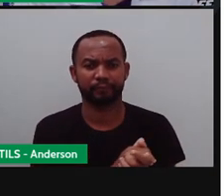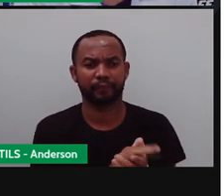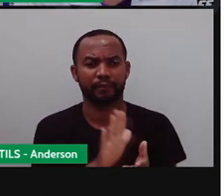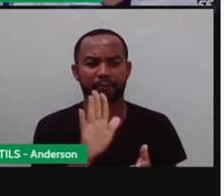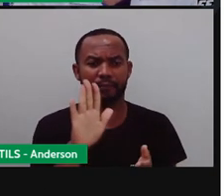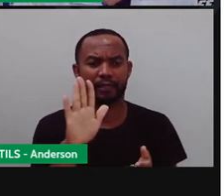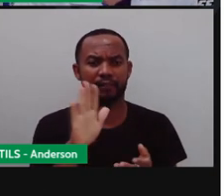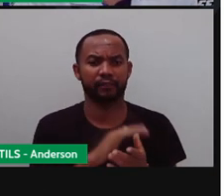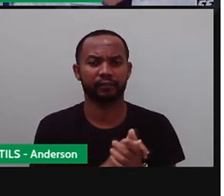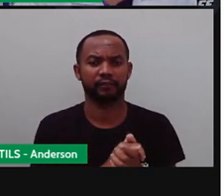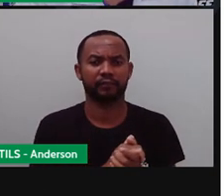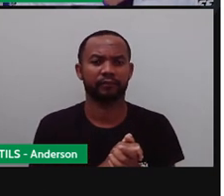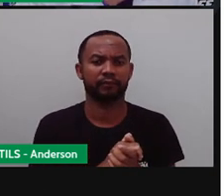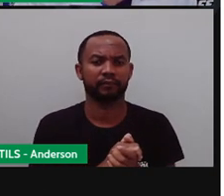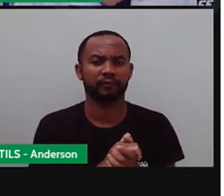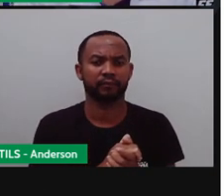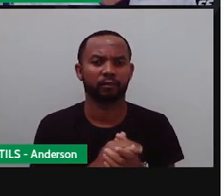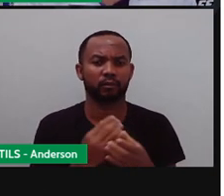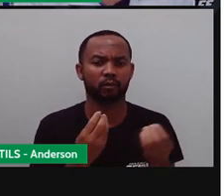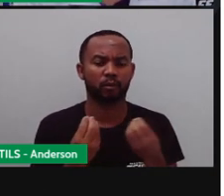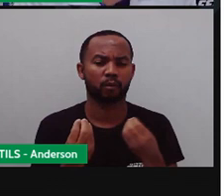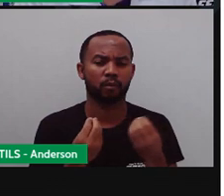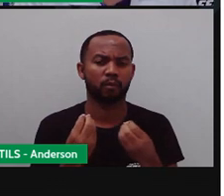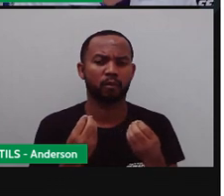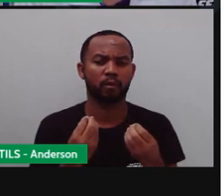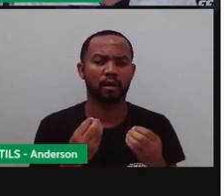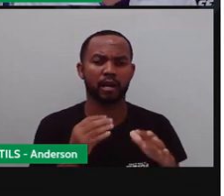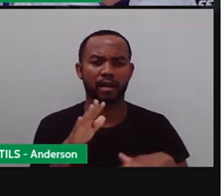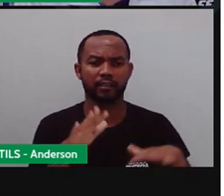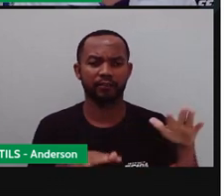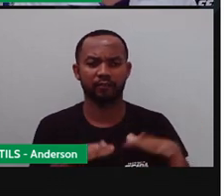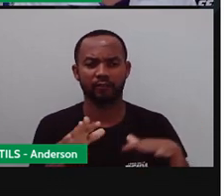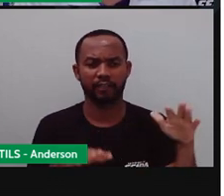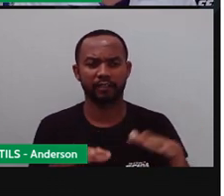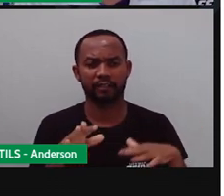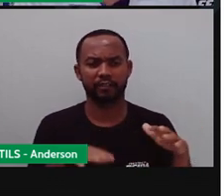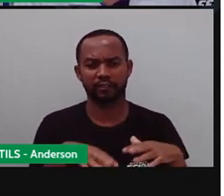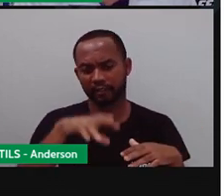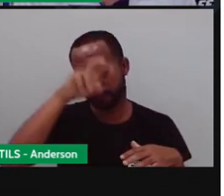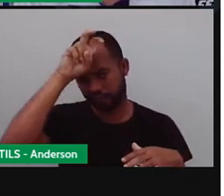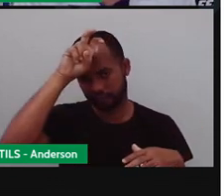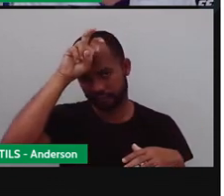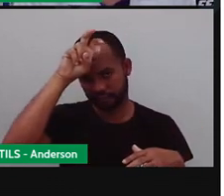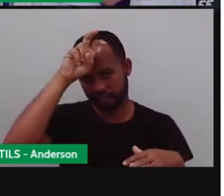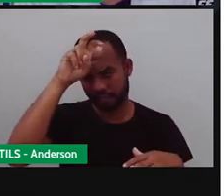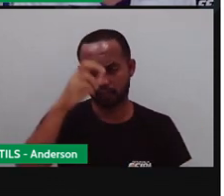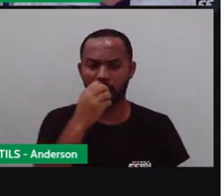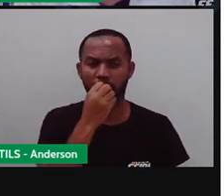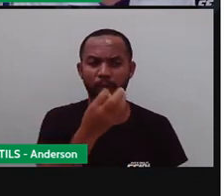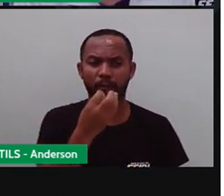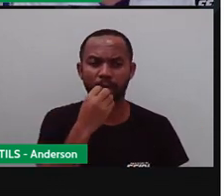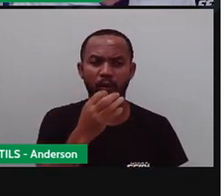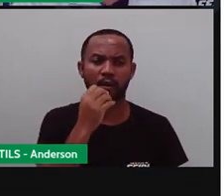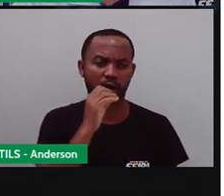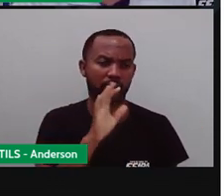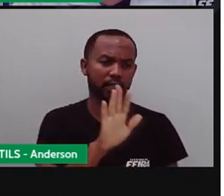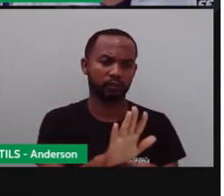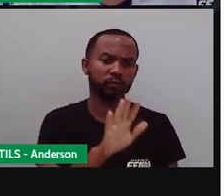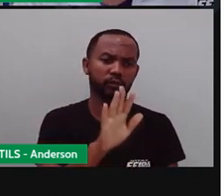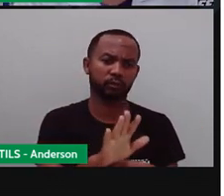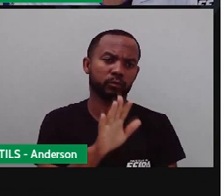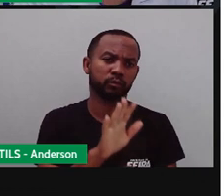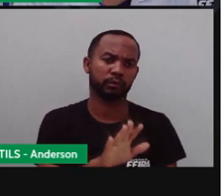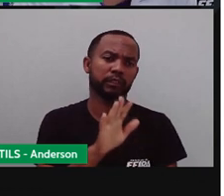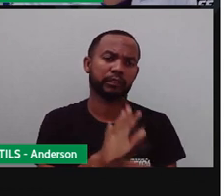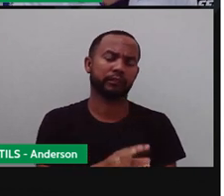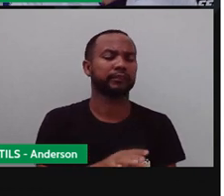Mas, né? Na realidade, a grande maioria das espécies de insetos é benéfica para os seres humanos. Pois é, vocês